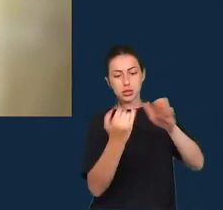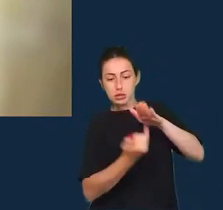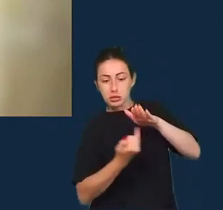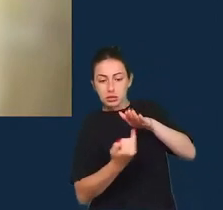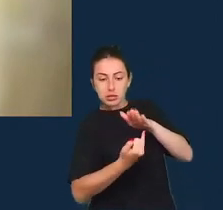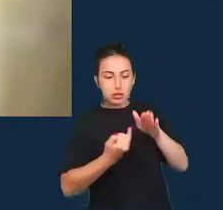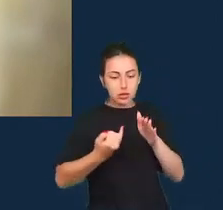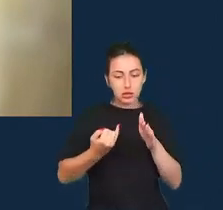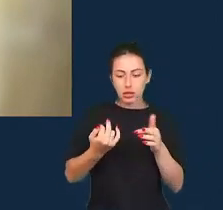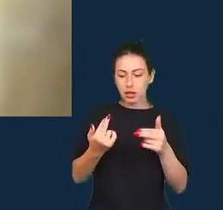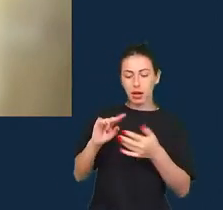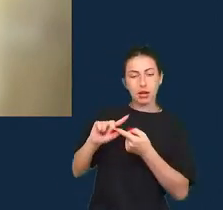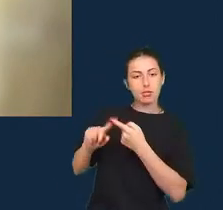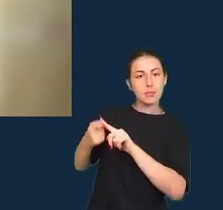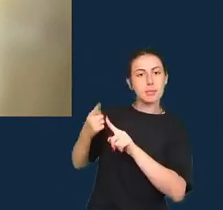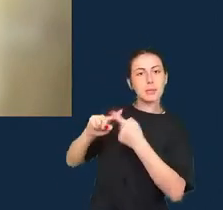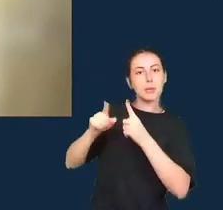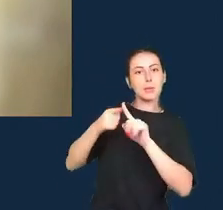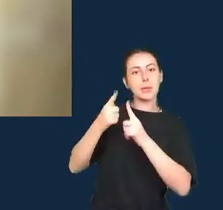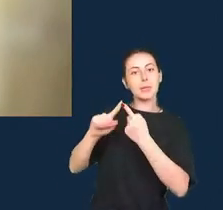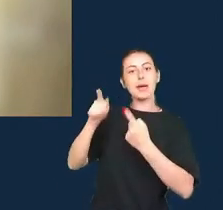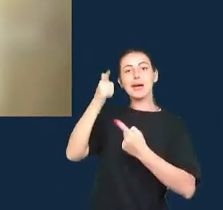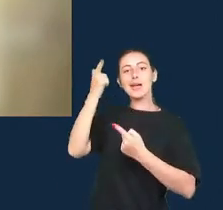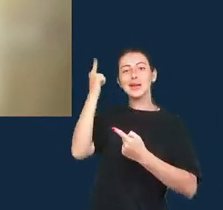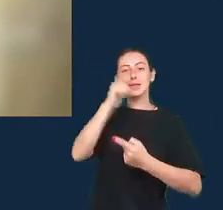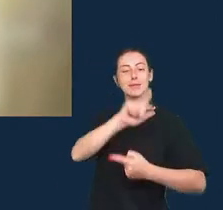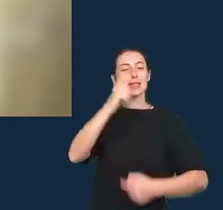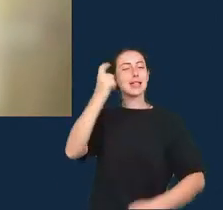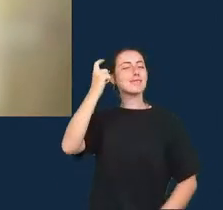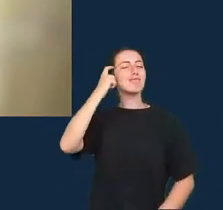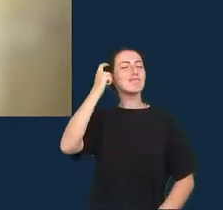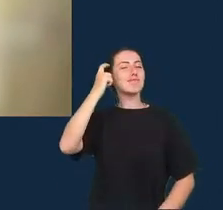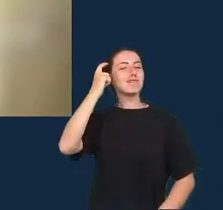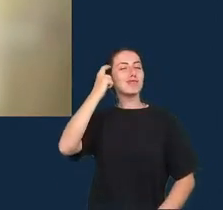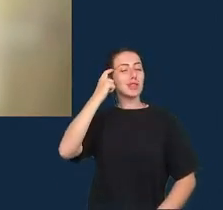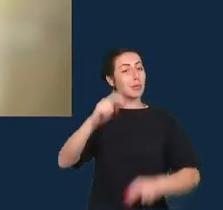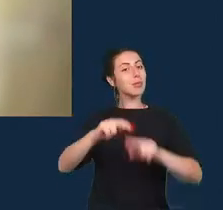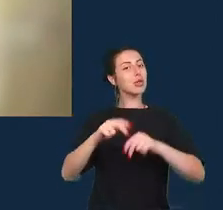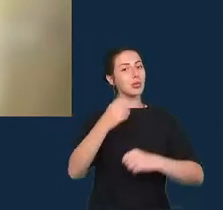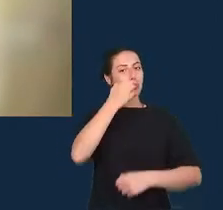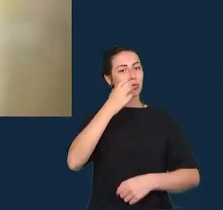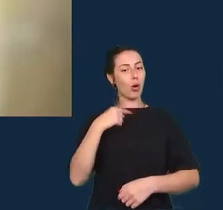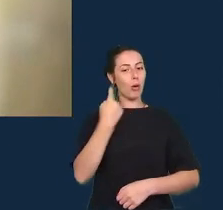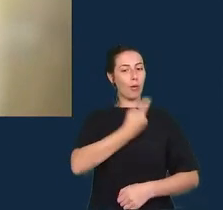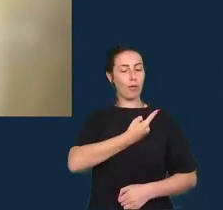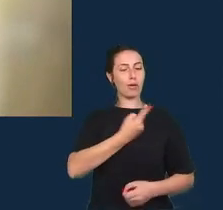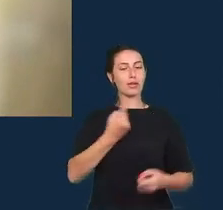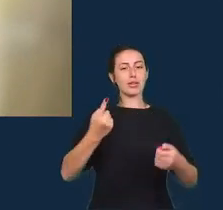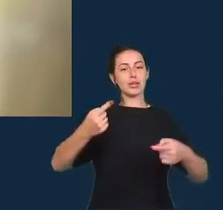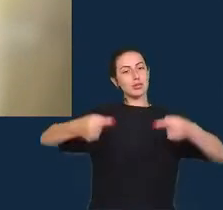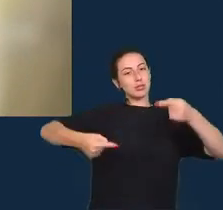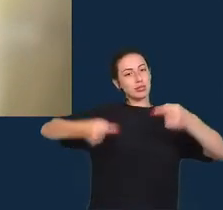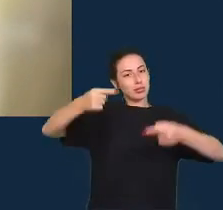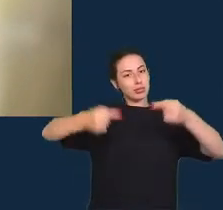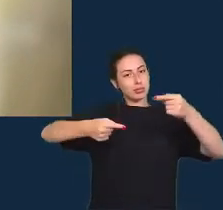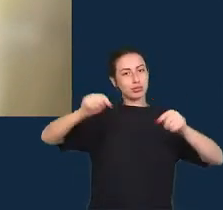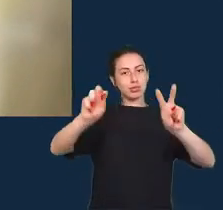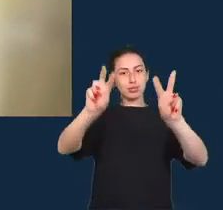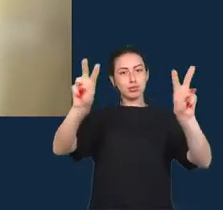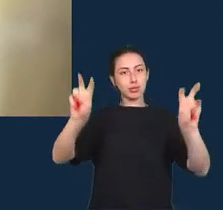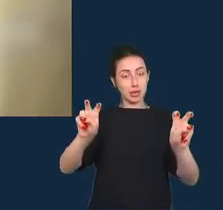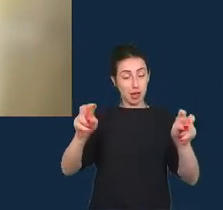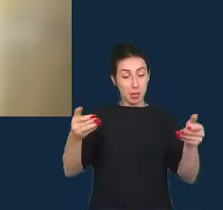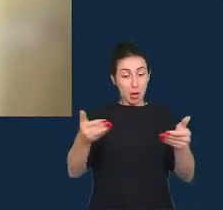acho que é muito importante pensarmos a respeito disso hoje talvez mais claramente ainda do que em outros anos a gente